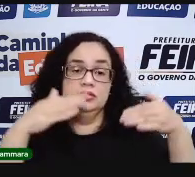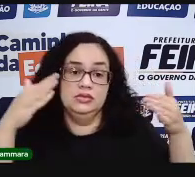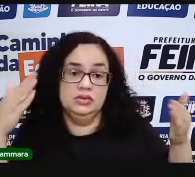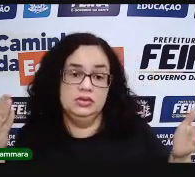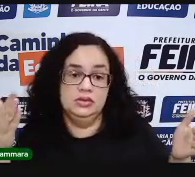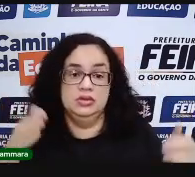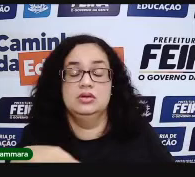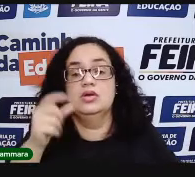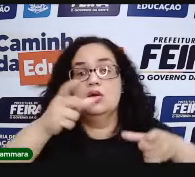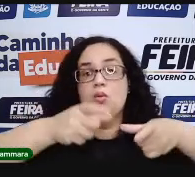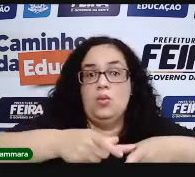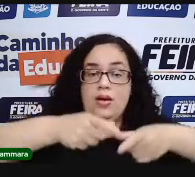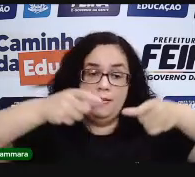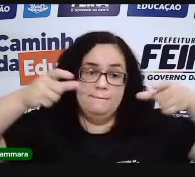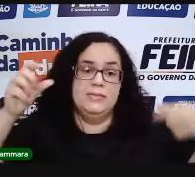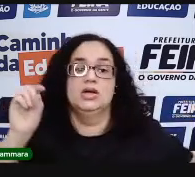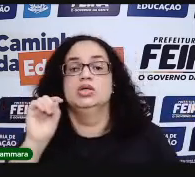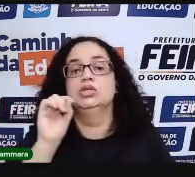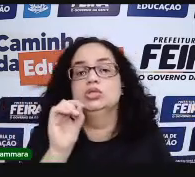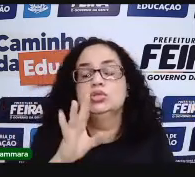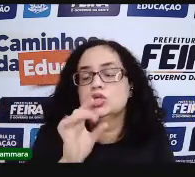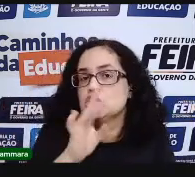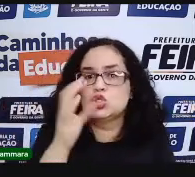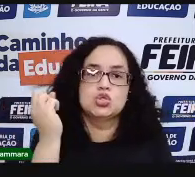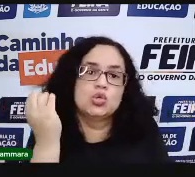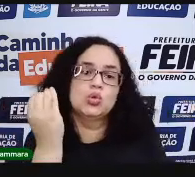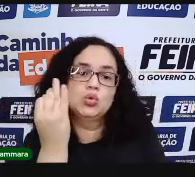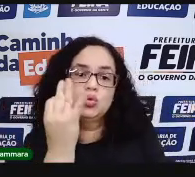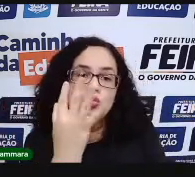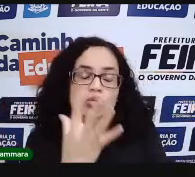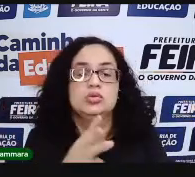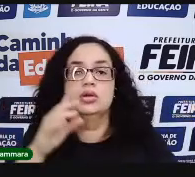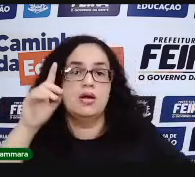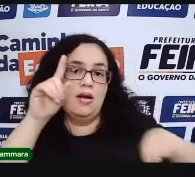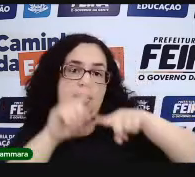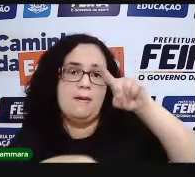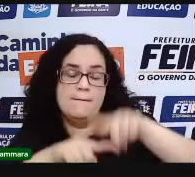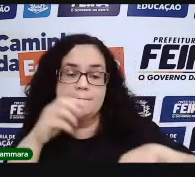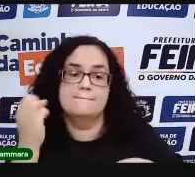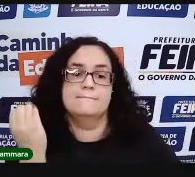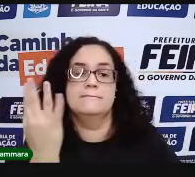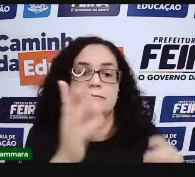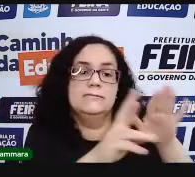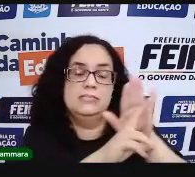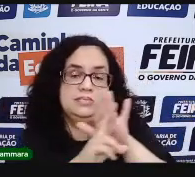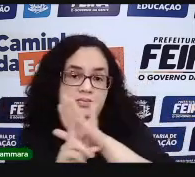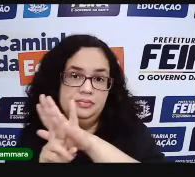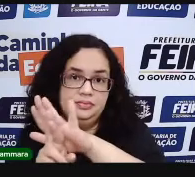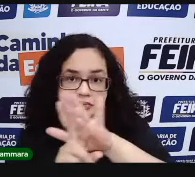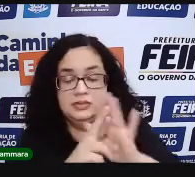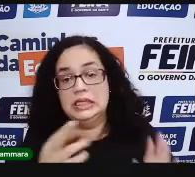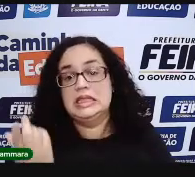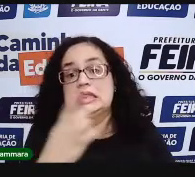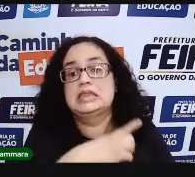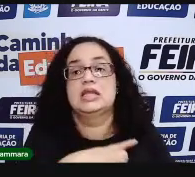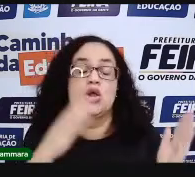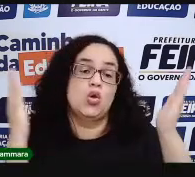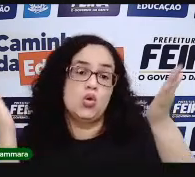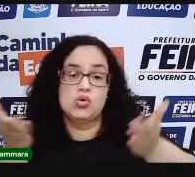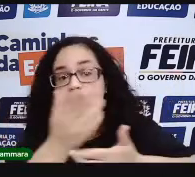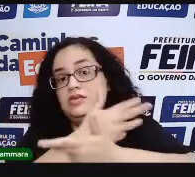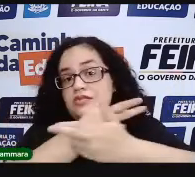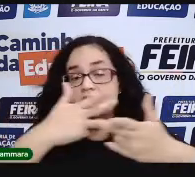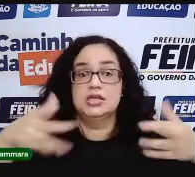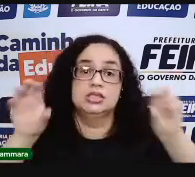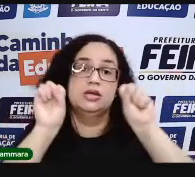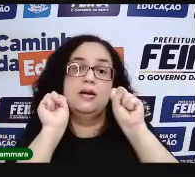Então, a função aumentou. A função não é só mais contagem de objetos e representação. Então, a gente tem hoje